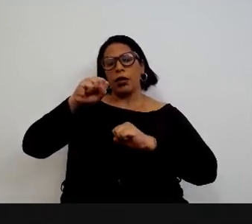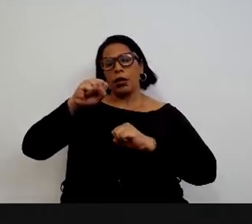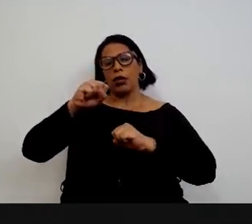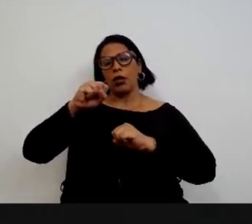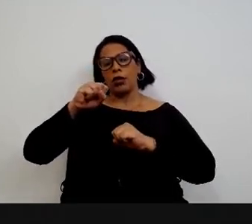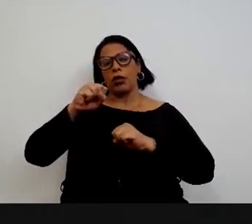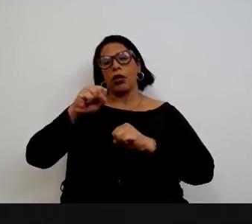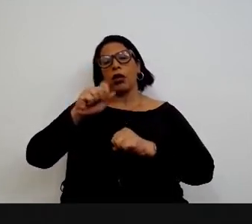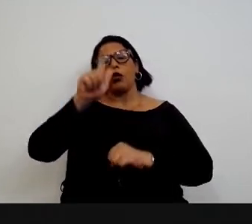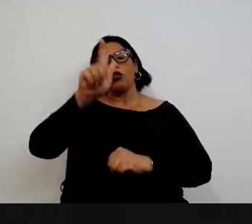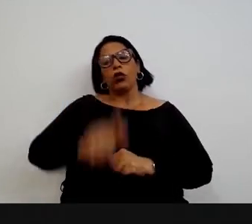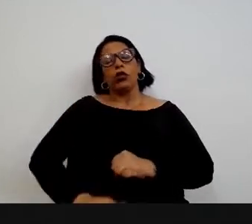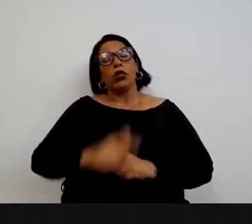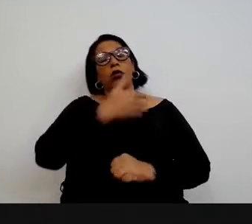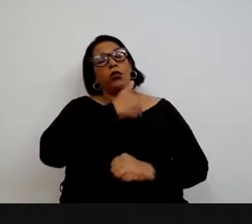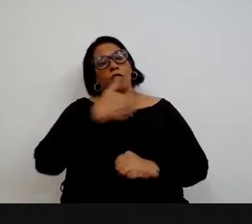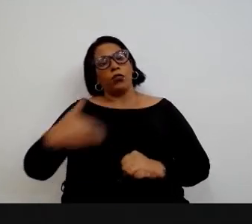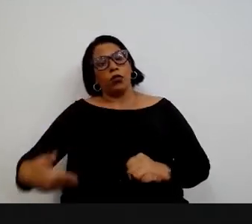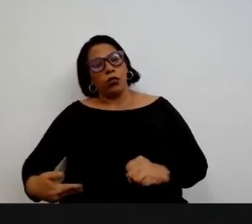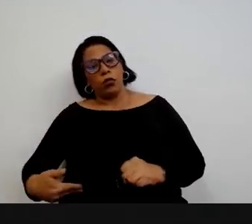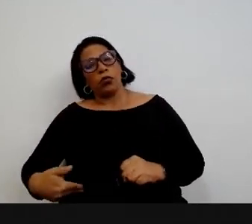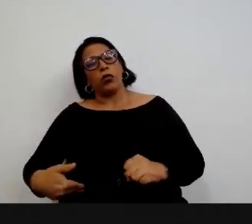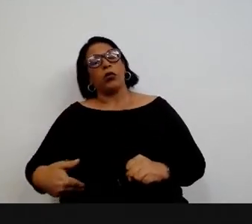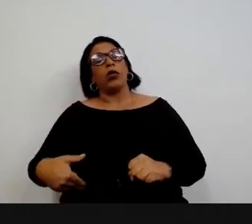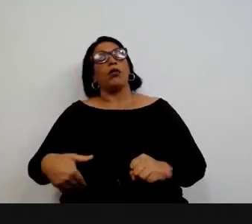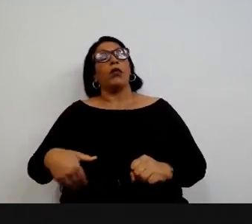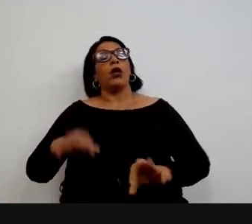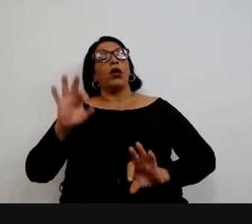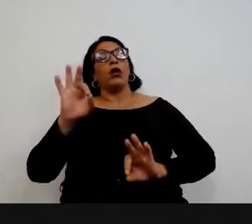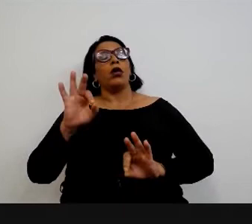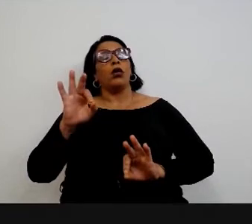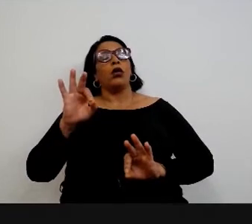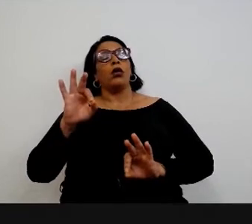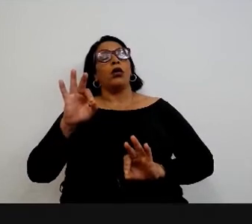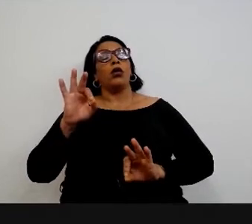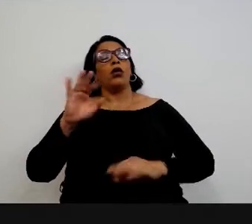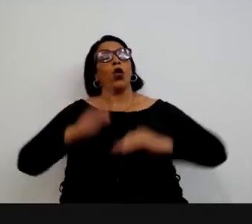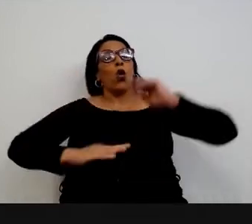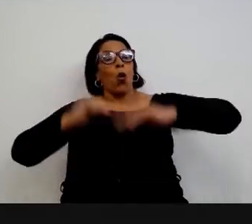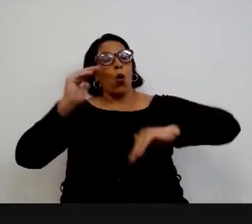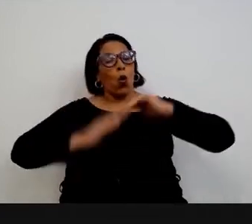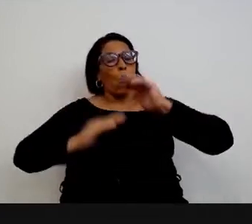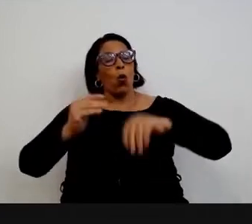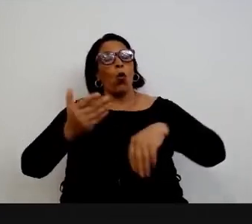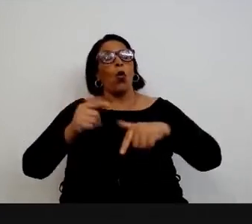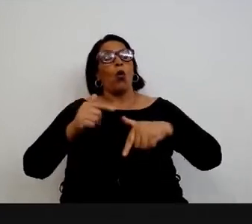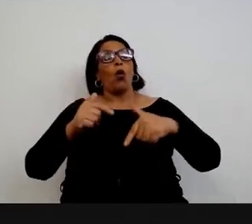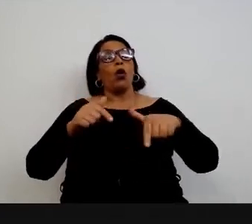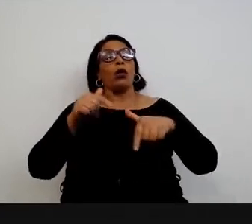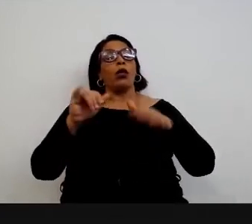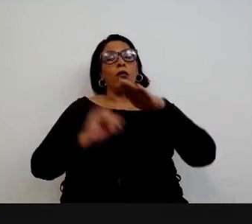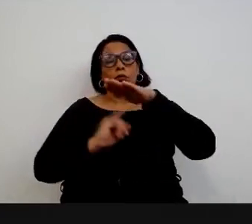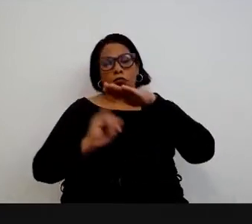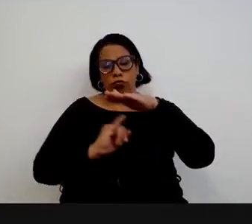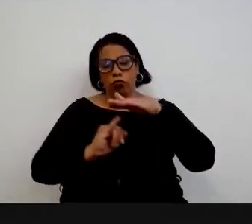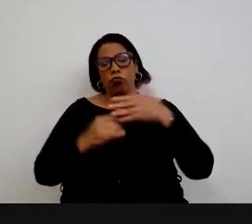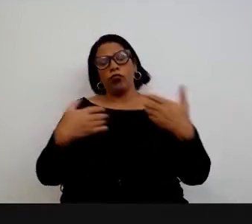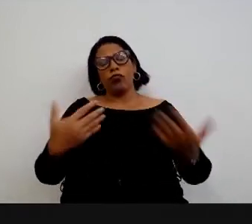tratam da gestão pública, dos processos políticos e da política institucional.